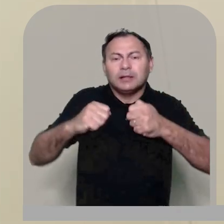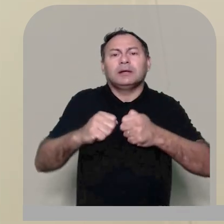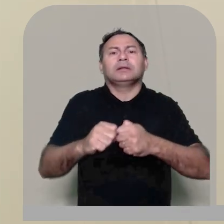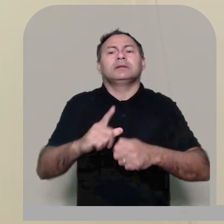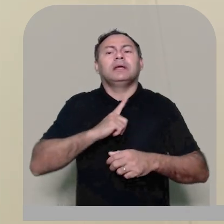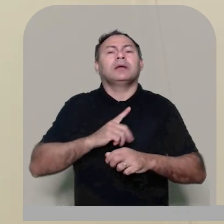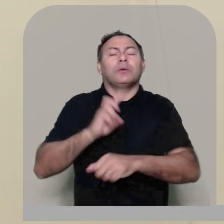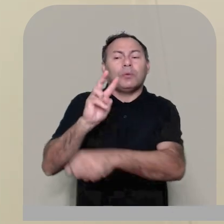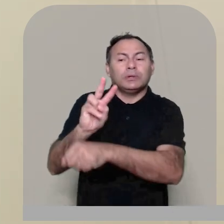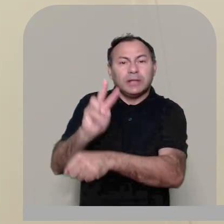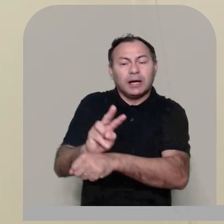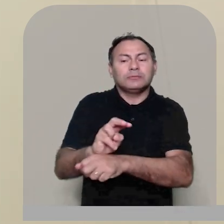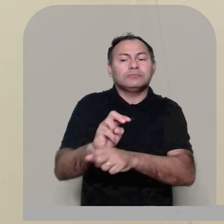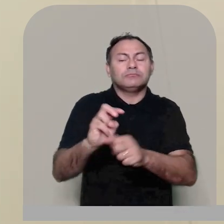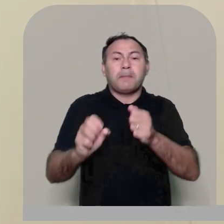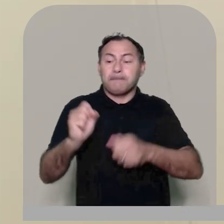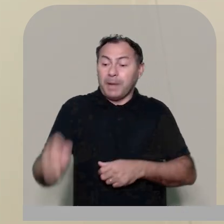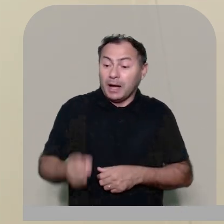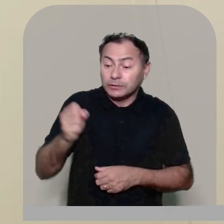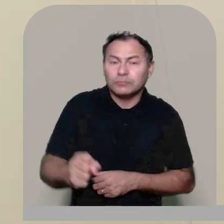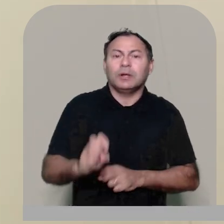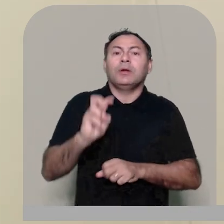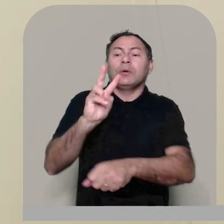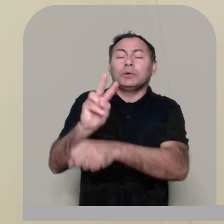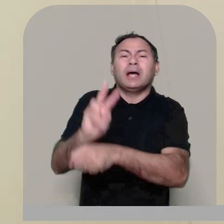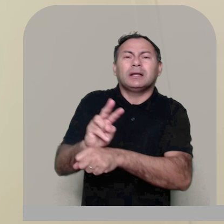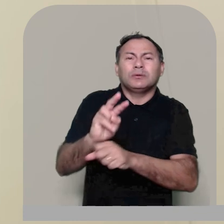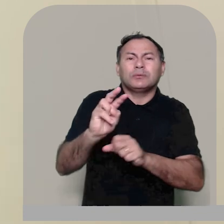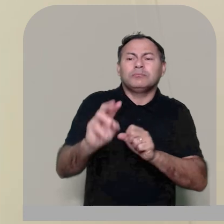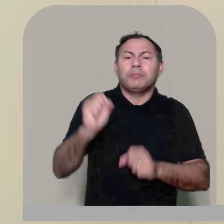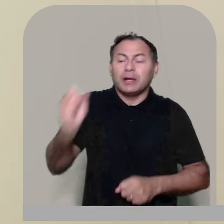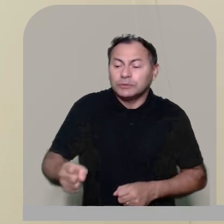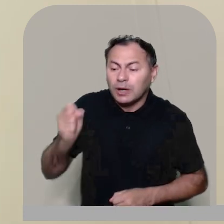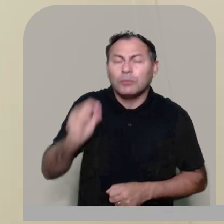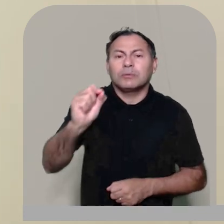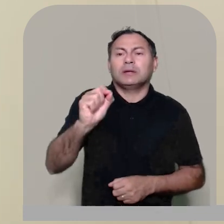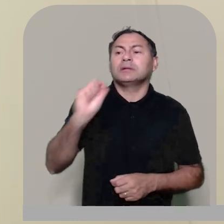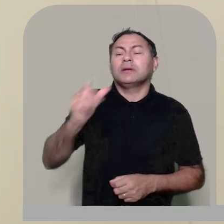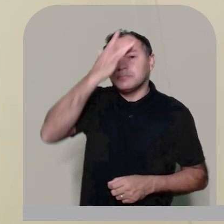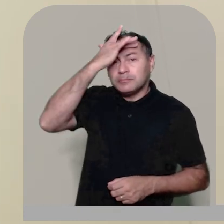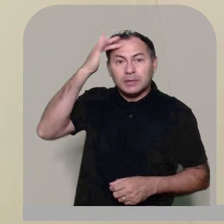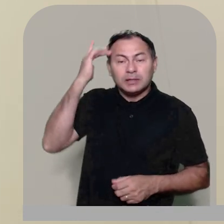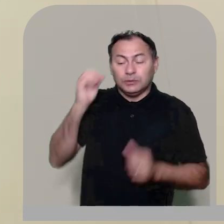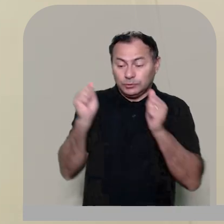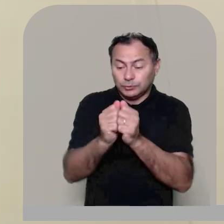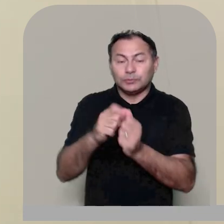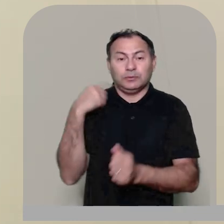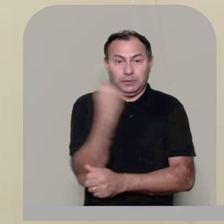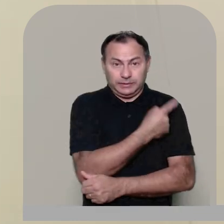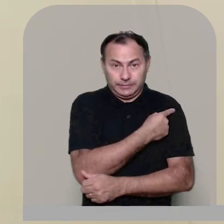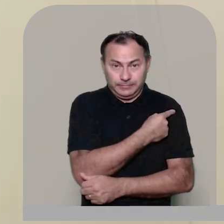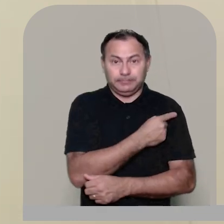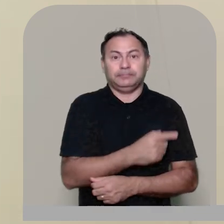cuidado pastoral um cuidado pastoral em primeiro lugar com aqueles que estão conosco